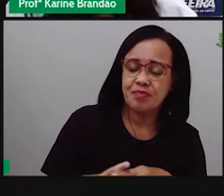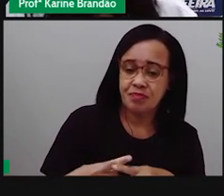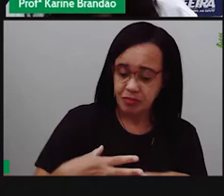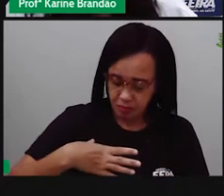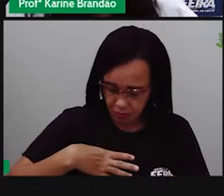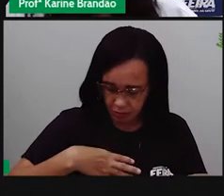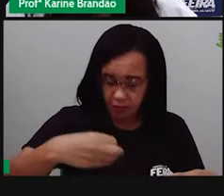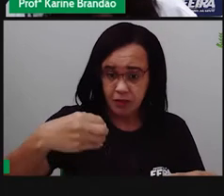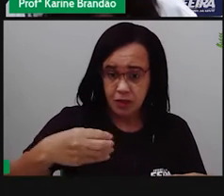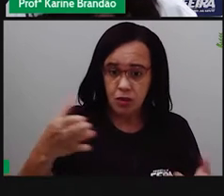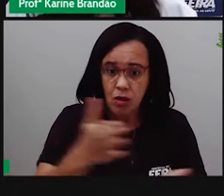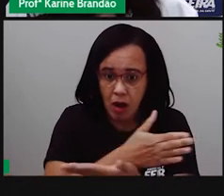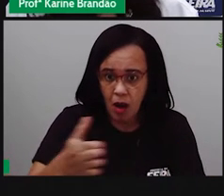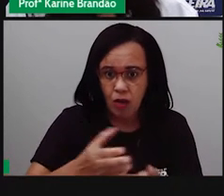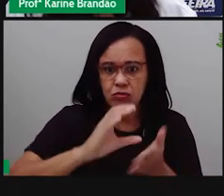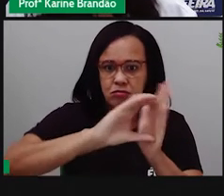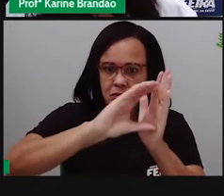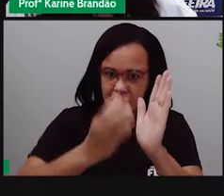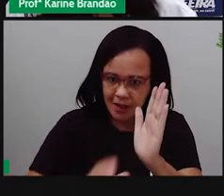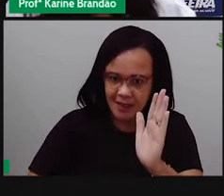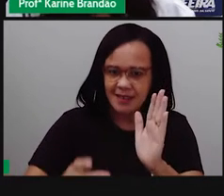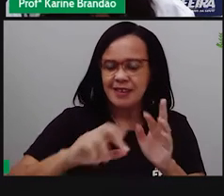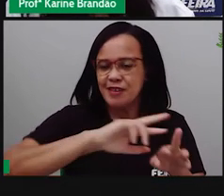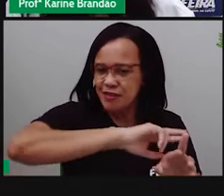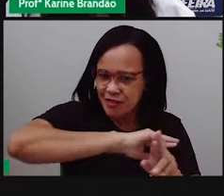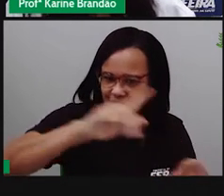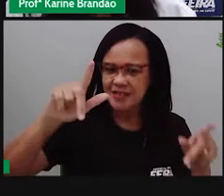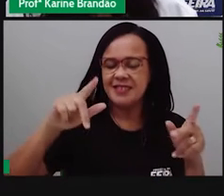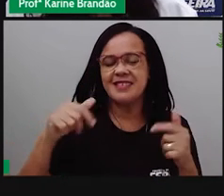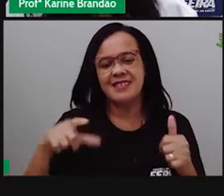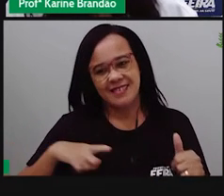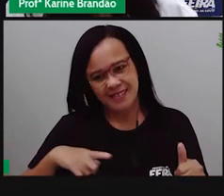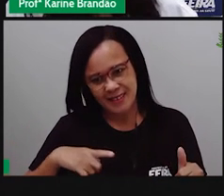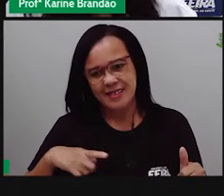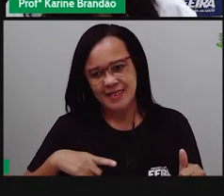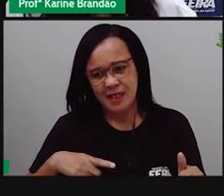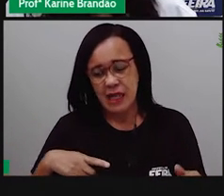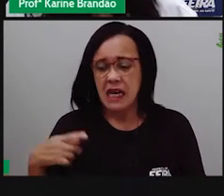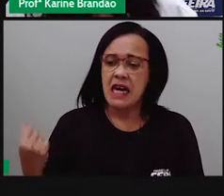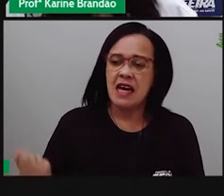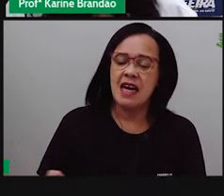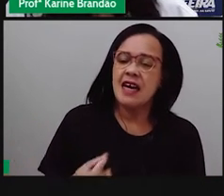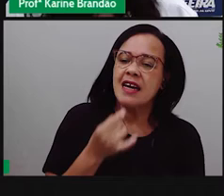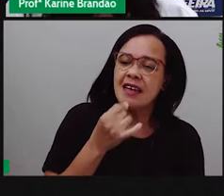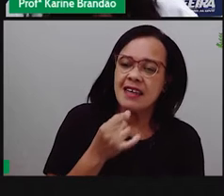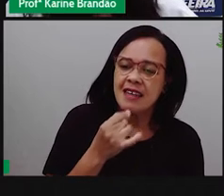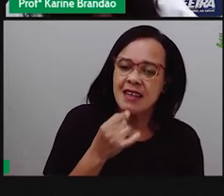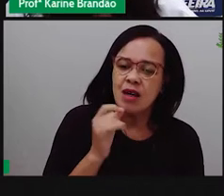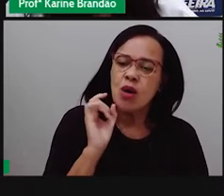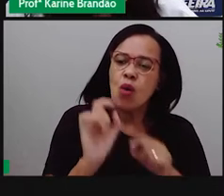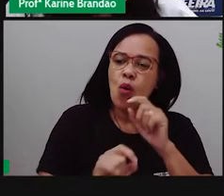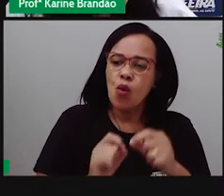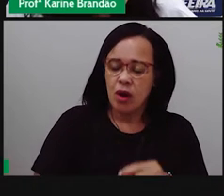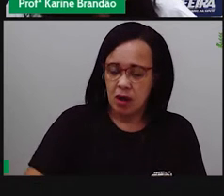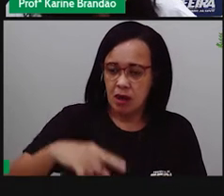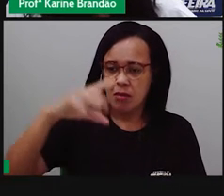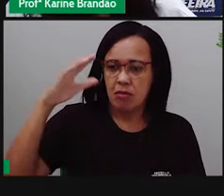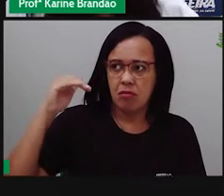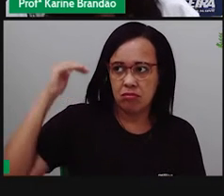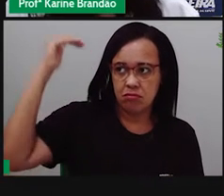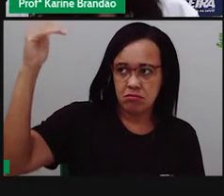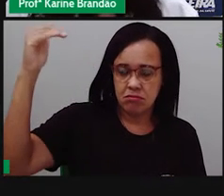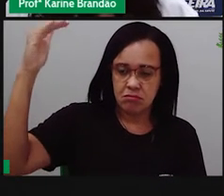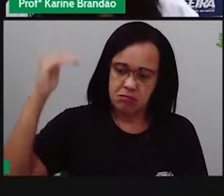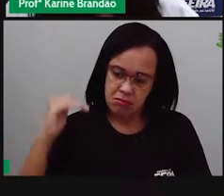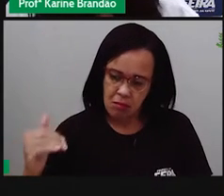características, né? Porta, mãe, forma. E muitas dessas características também vão ser herdadas.